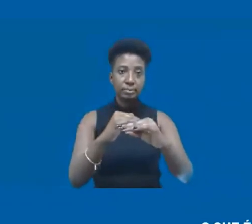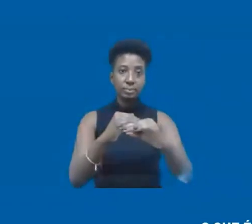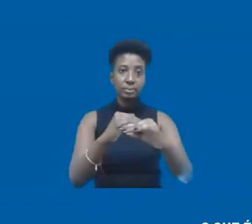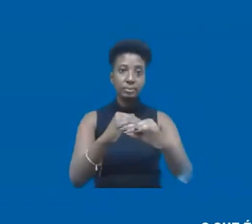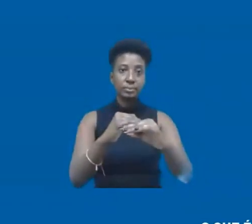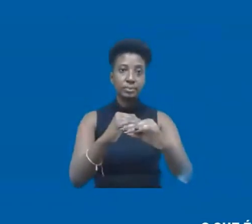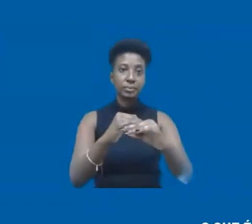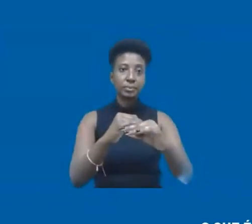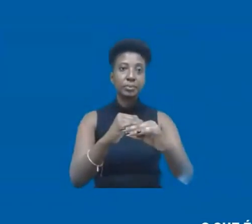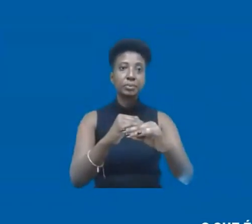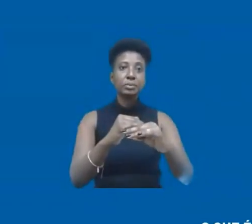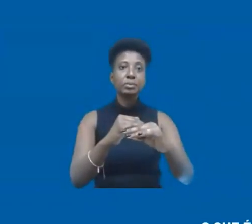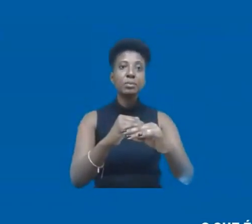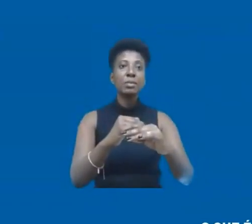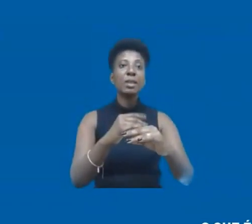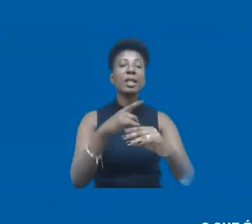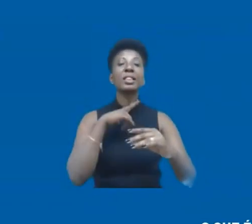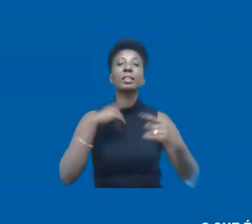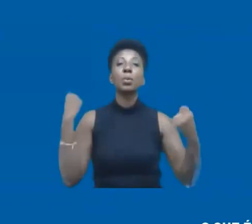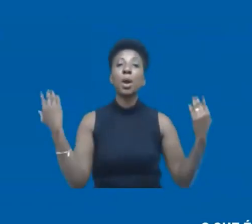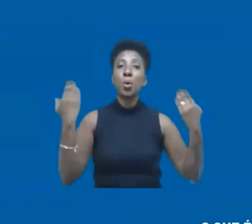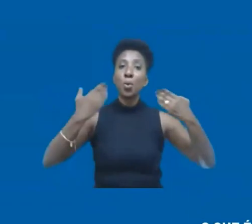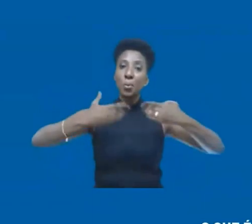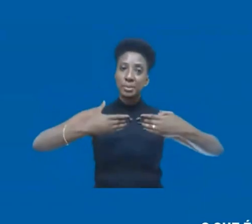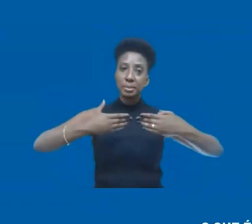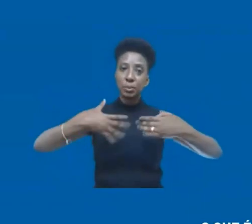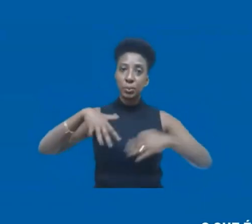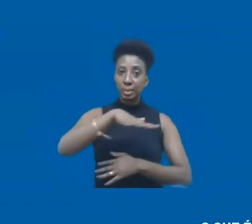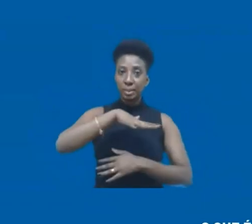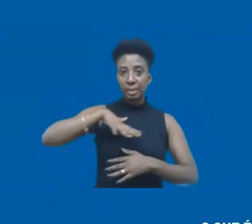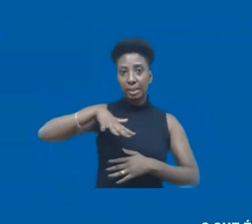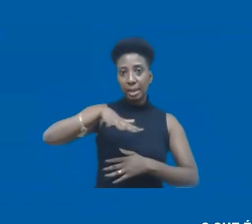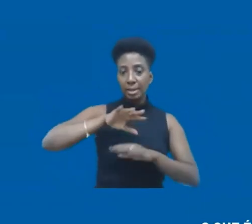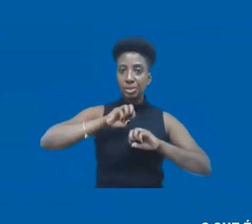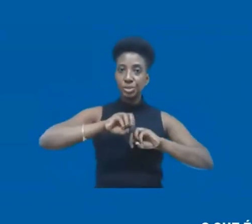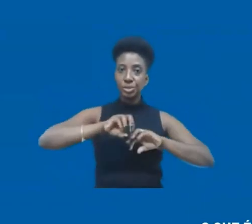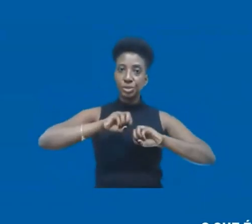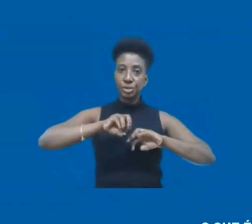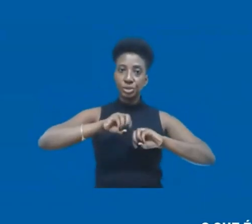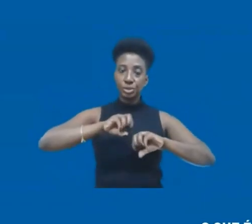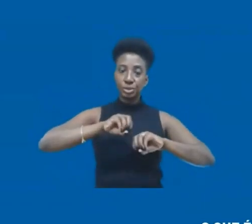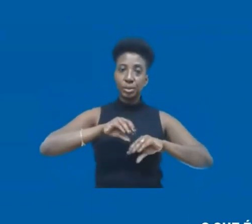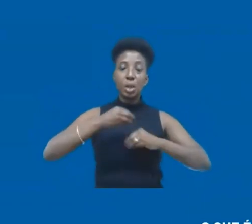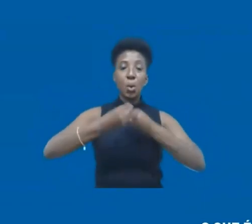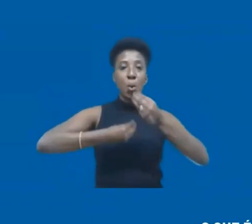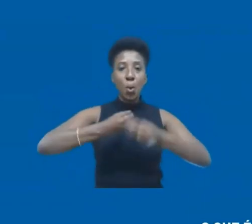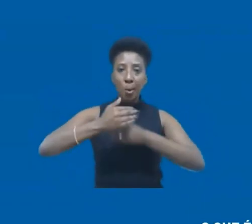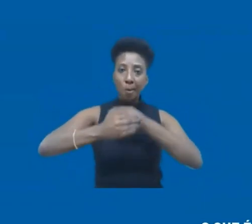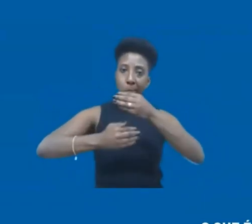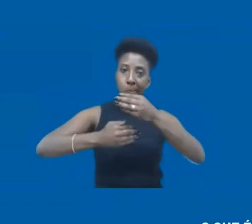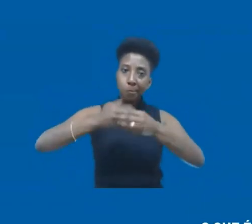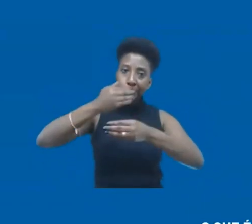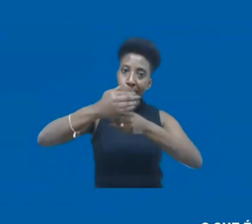e eles competiriam dentro do sistema de ensino, né? E aí, conforme eles fossem avançando